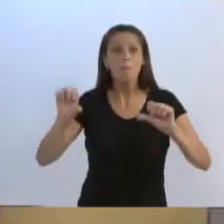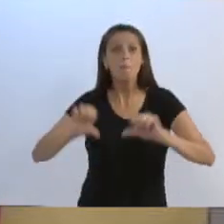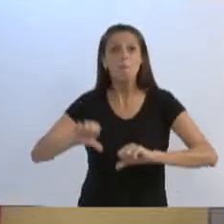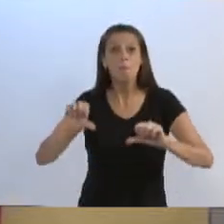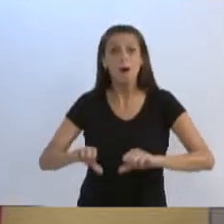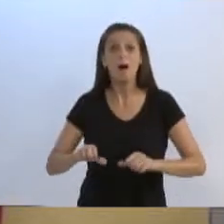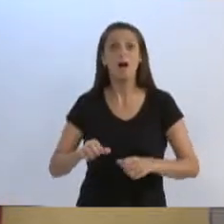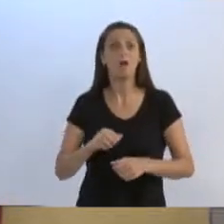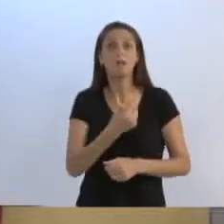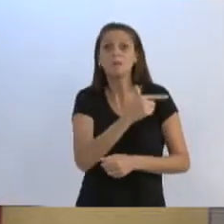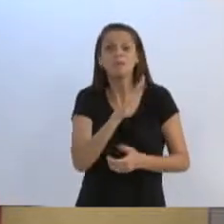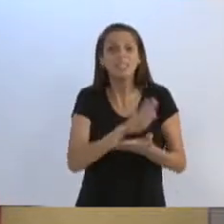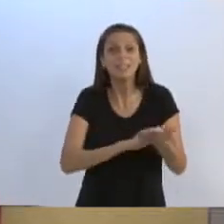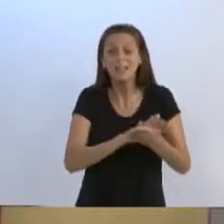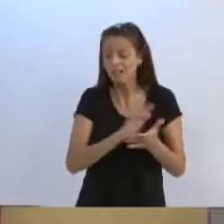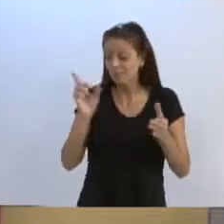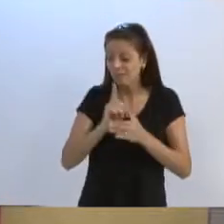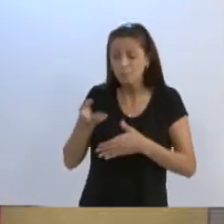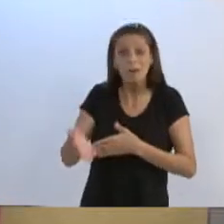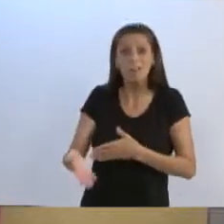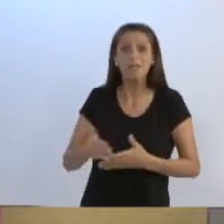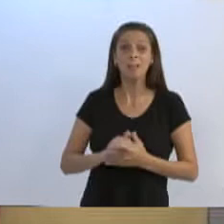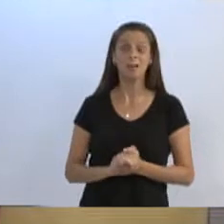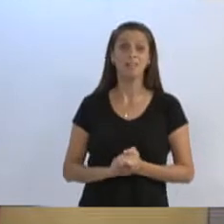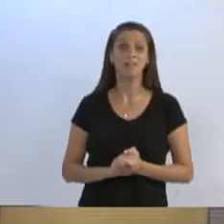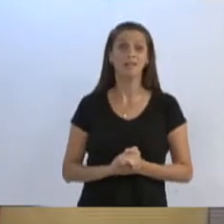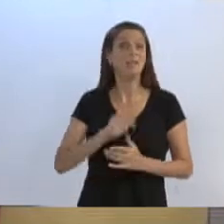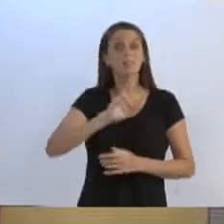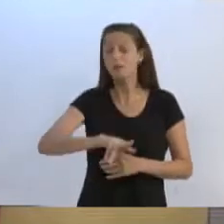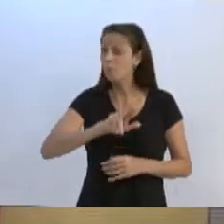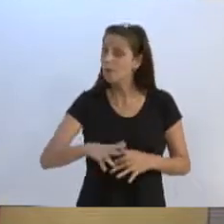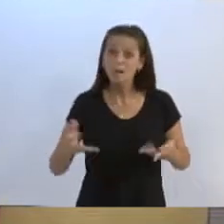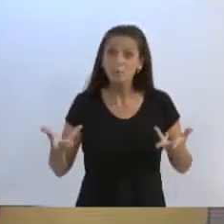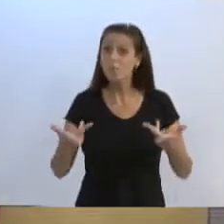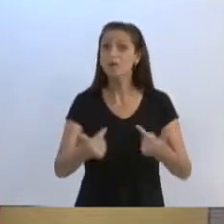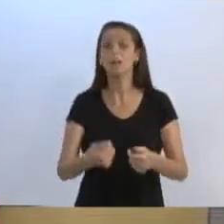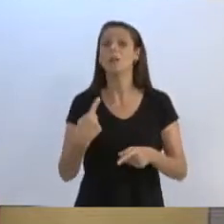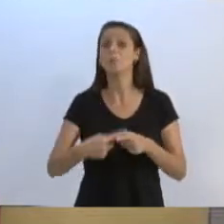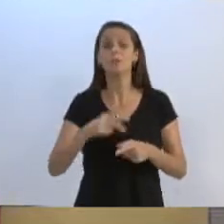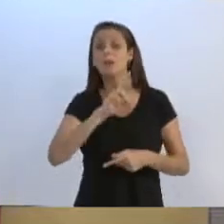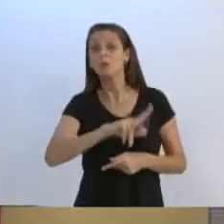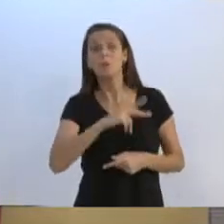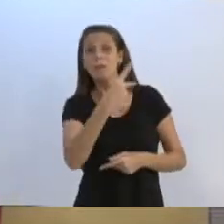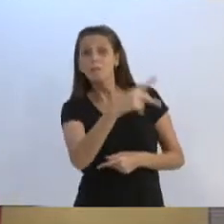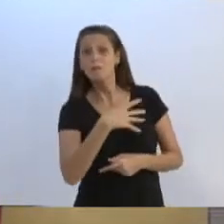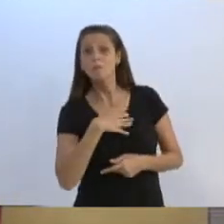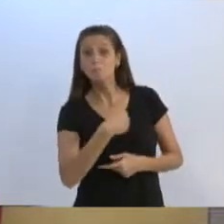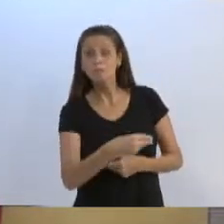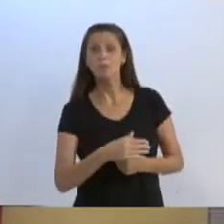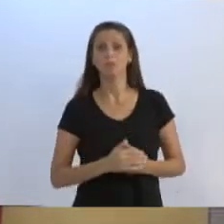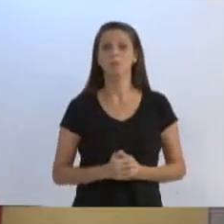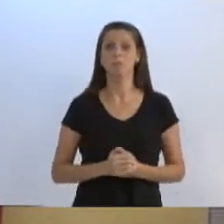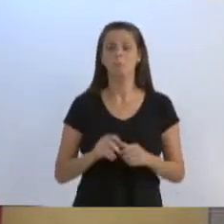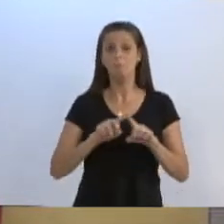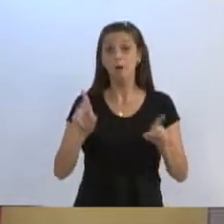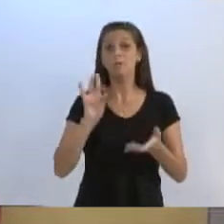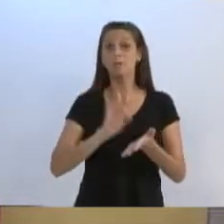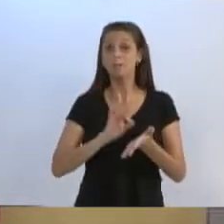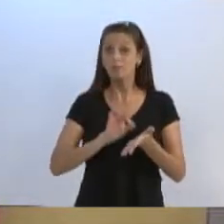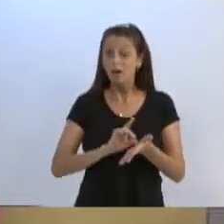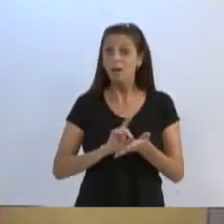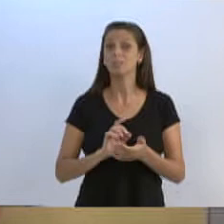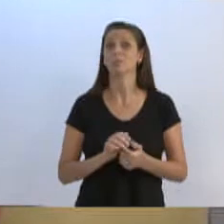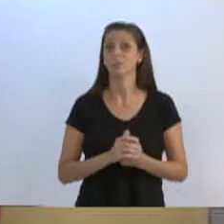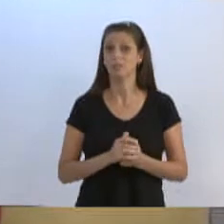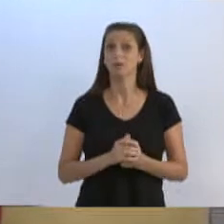situação de qualidade é essa? É de qualidade porque não é o filho do cidadão que está lá. Mas eu duvido o pai que